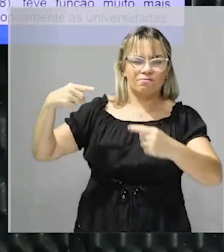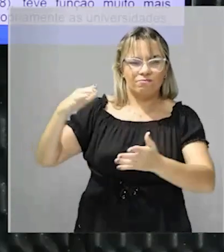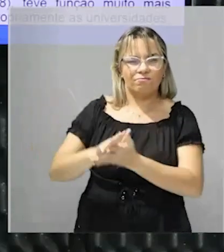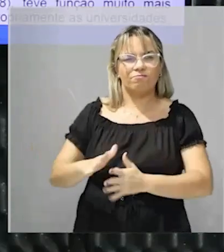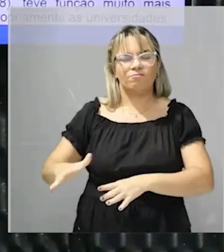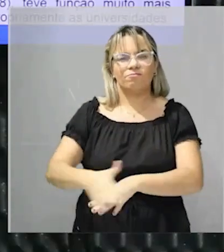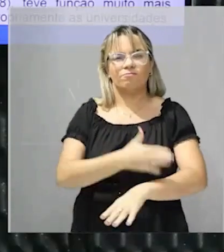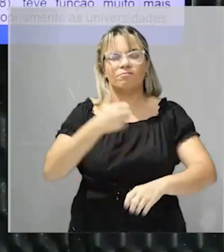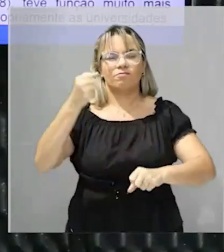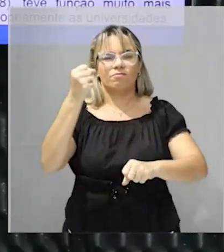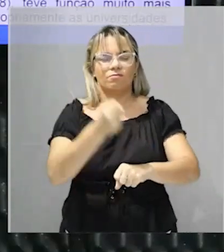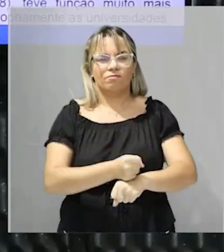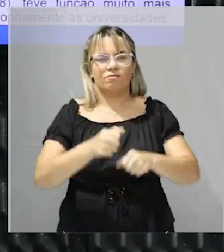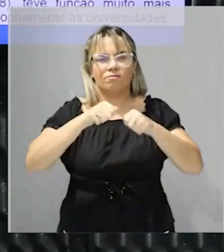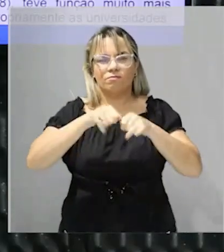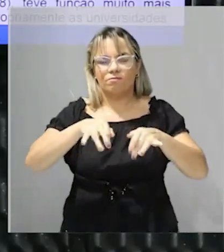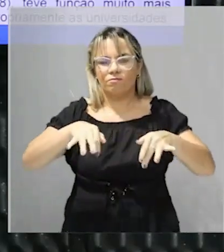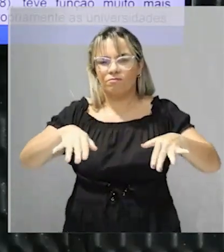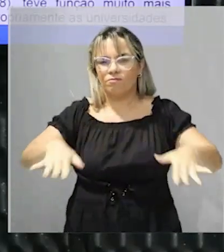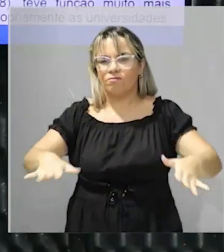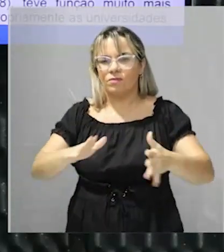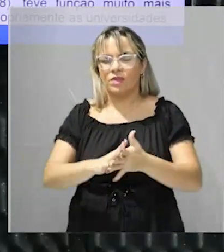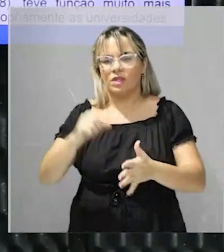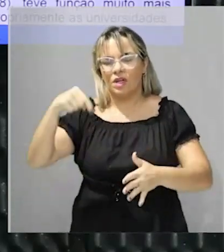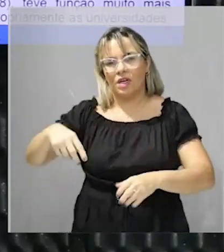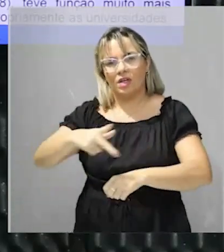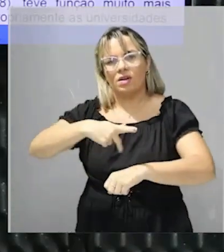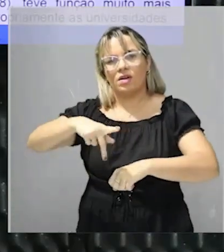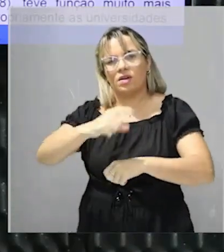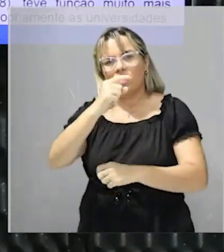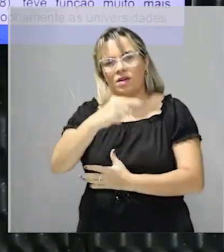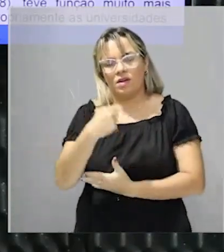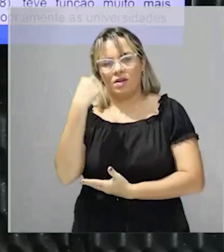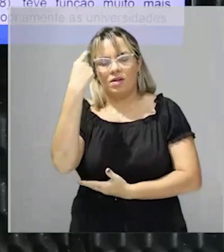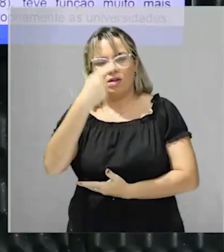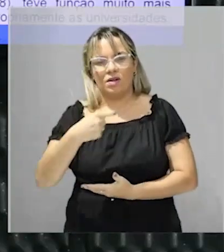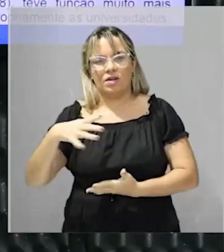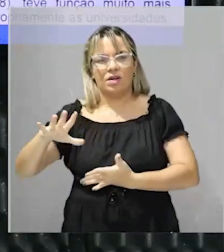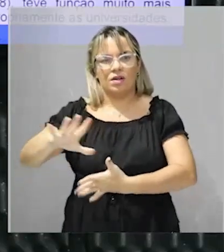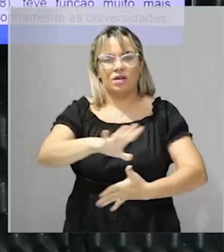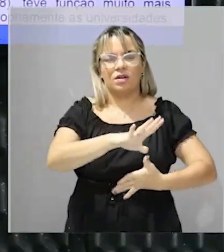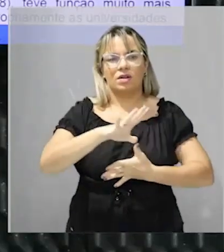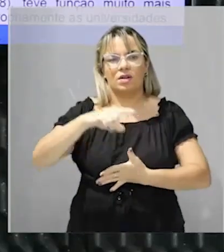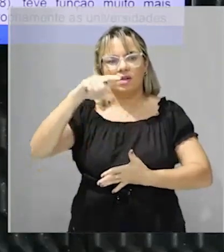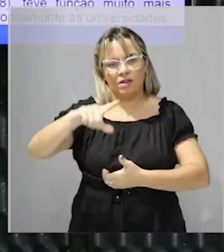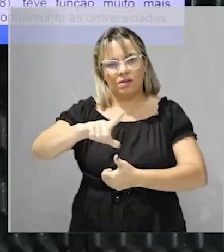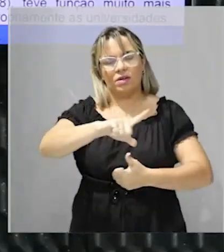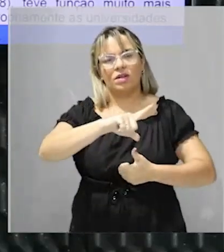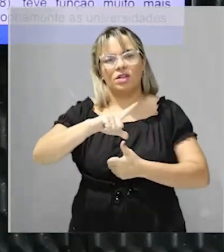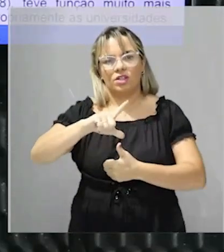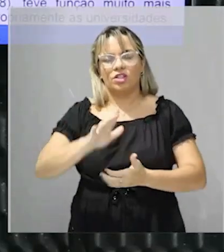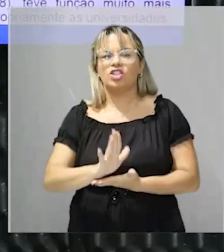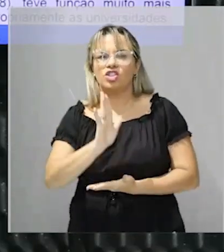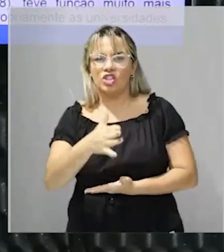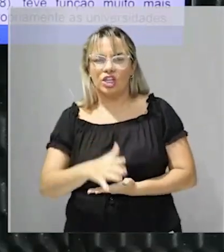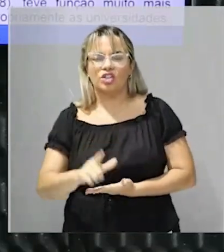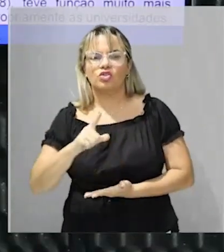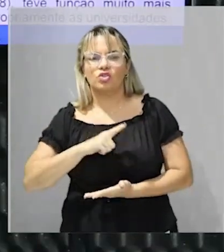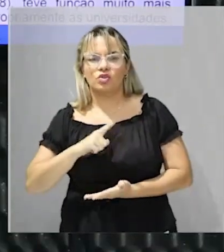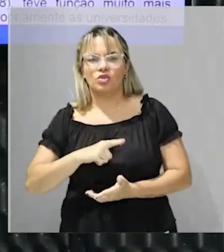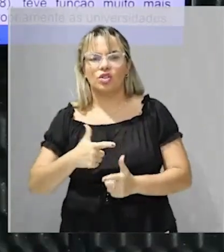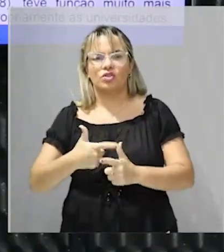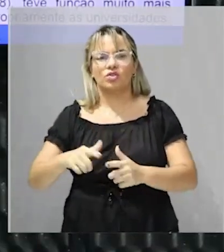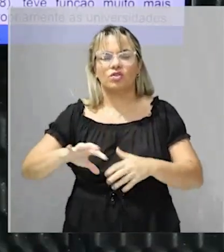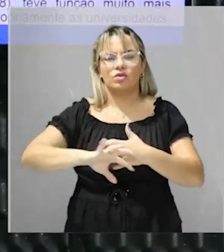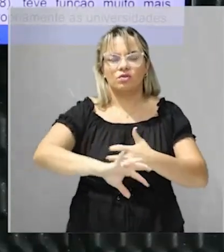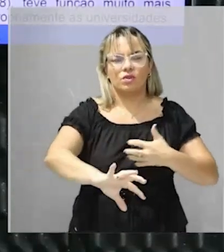primórdios da colonização espanhola, aqui na América, que a América Latina já era fragmentada. A Espanha,